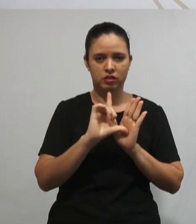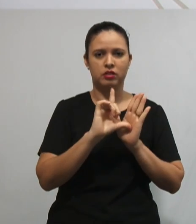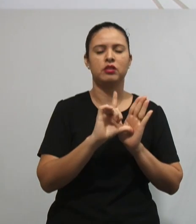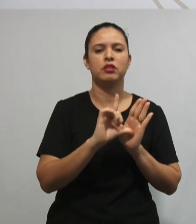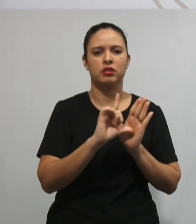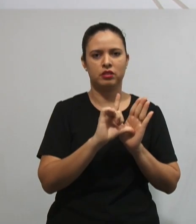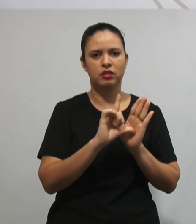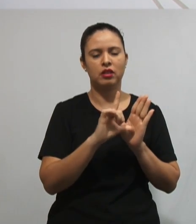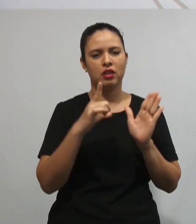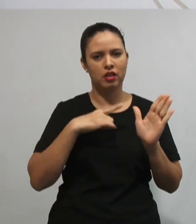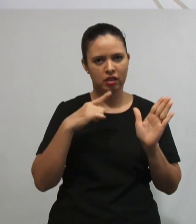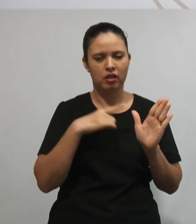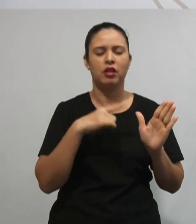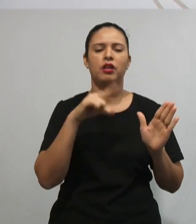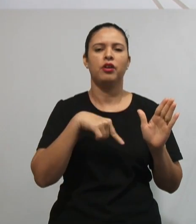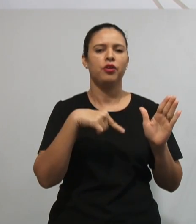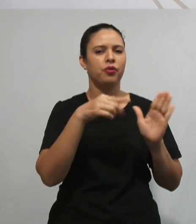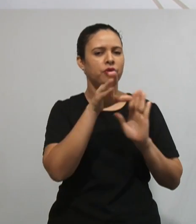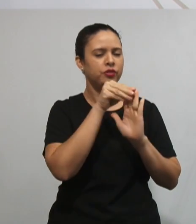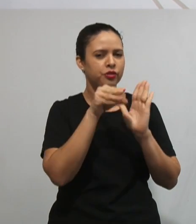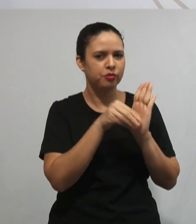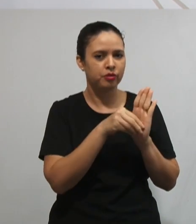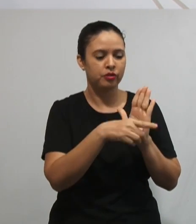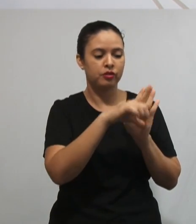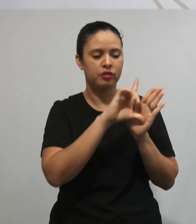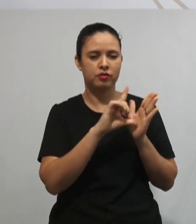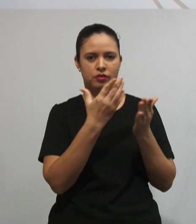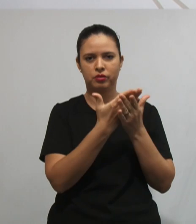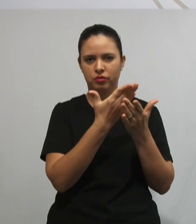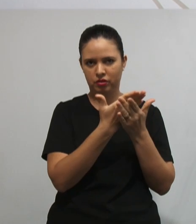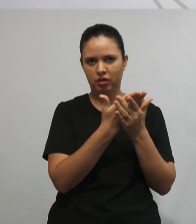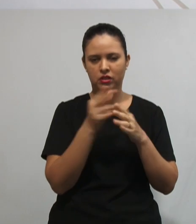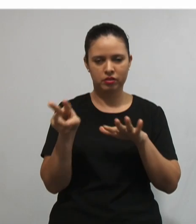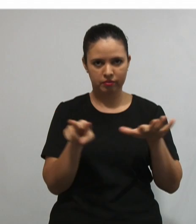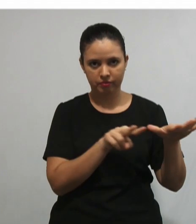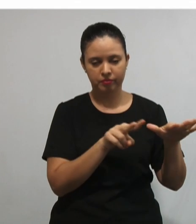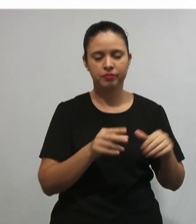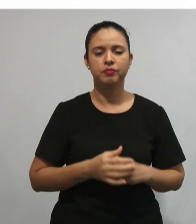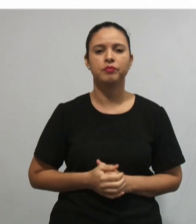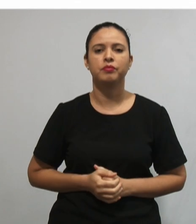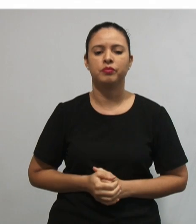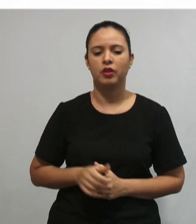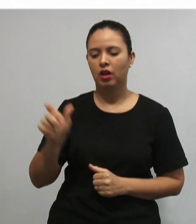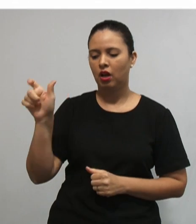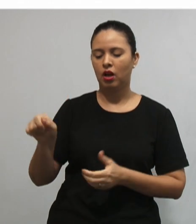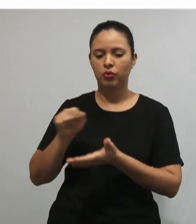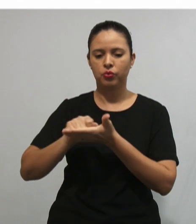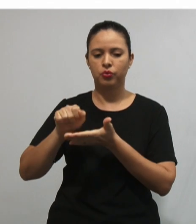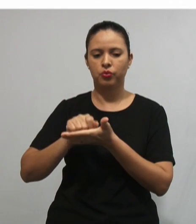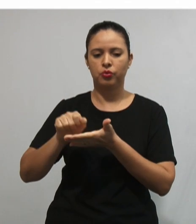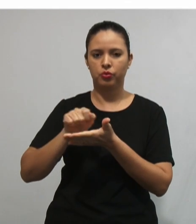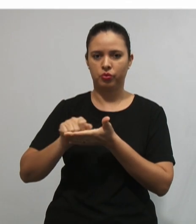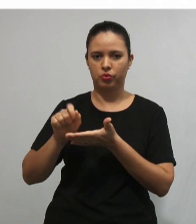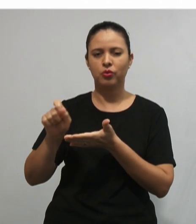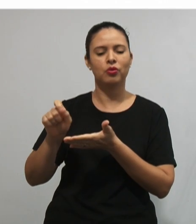irá estudar naquele dia ou naquela semana. Moreira diz que a principal função